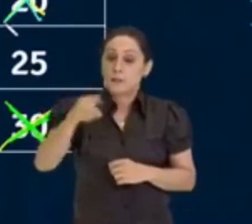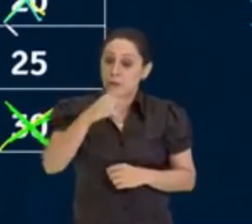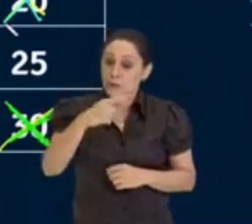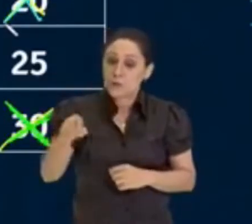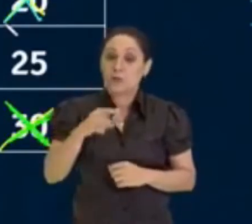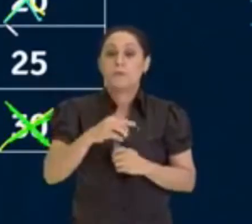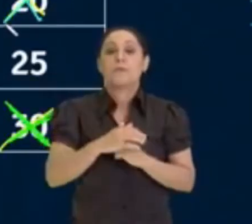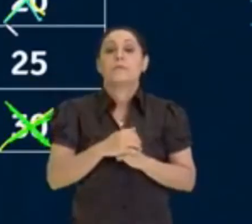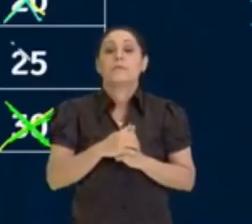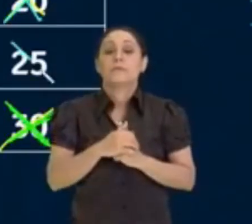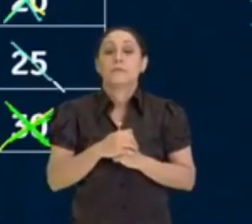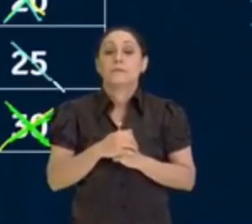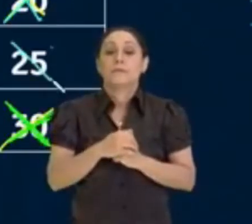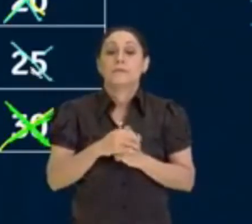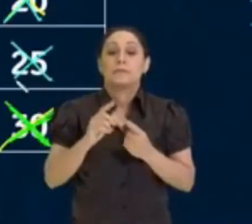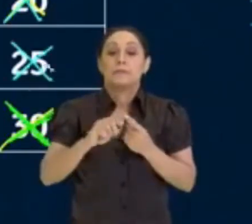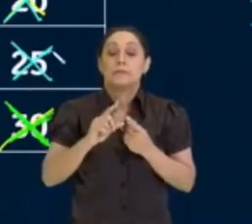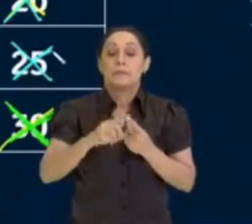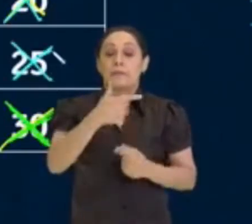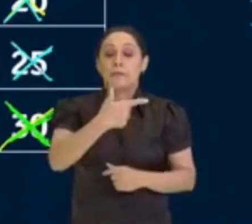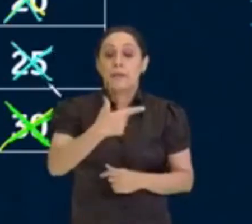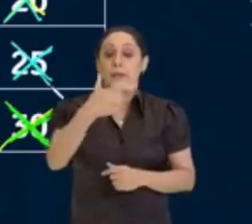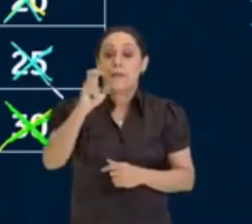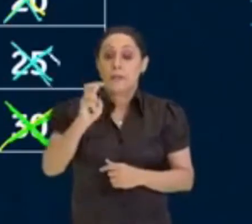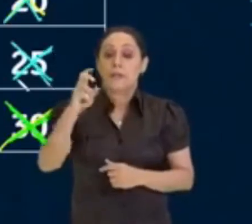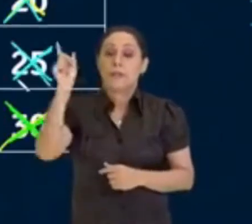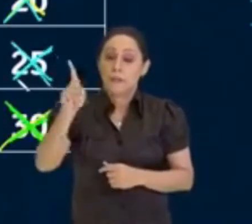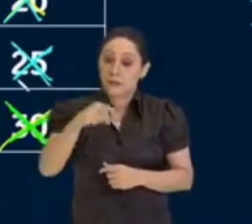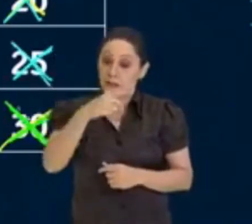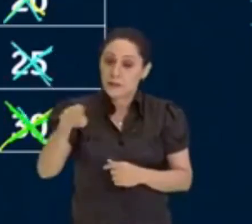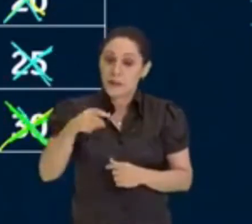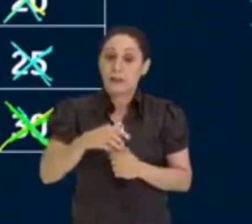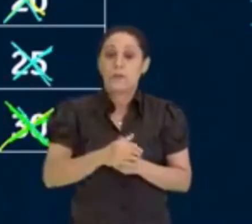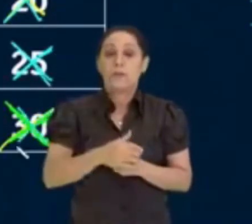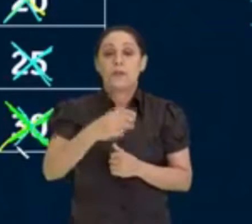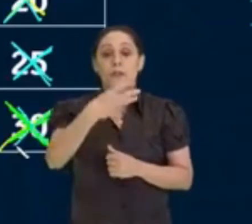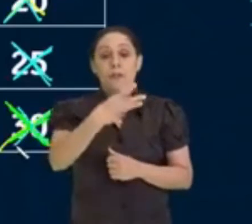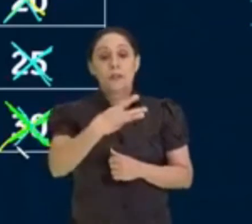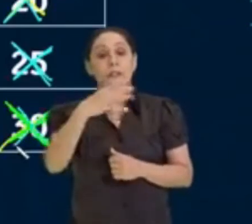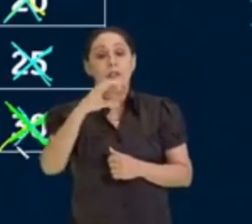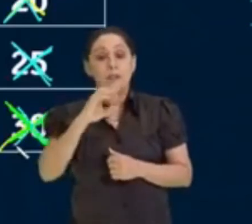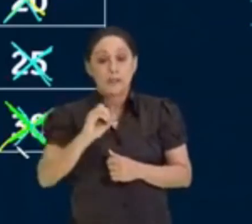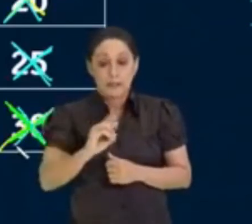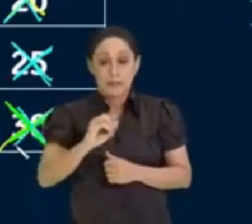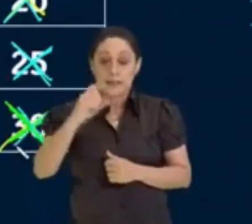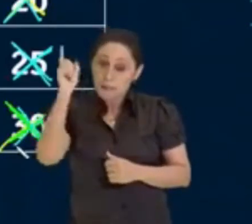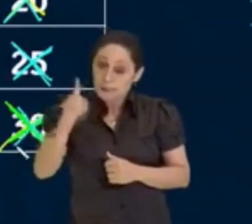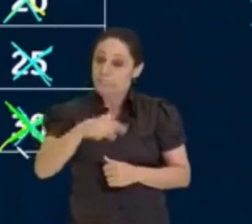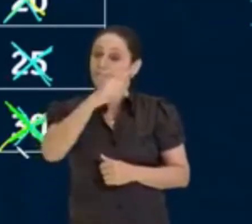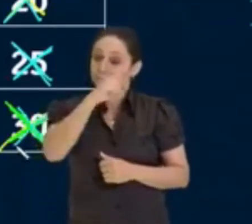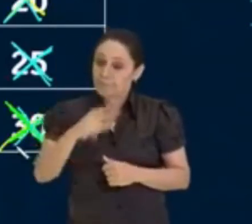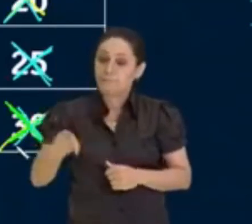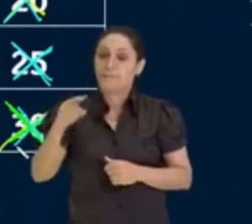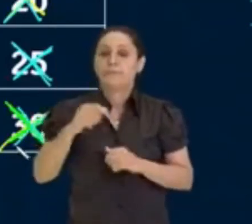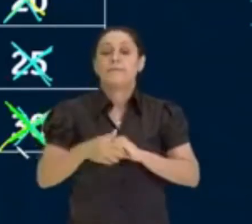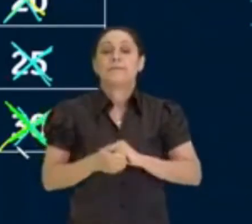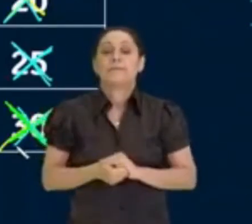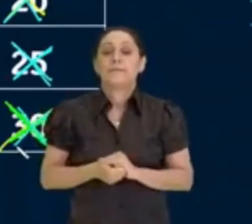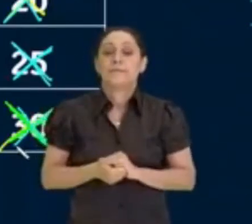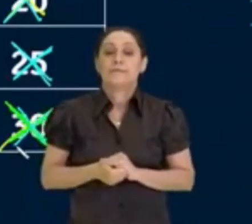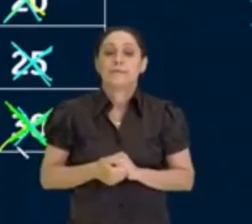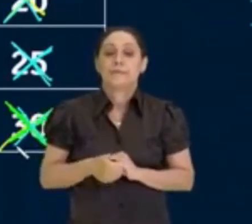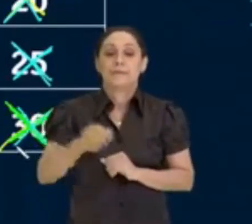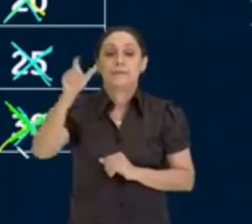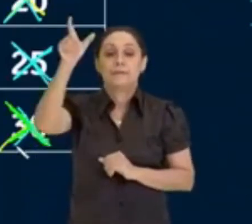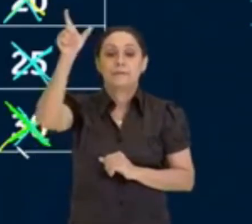excluído. E aqui eu tenho 25, Exclui o 25 e 30. Pronto. Múltiplo de 5. Até na coluna aqui